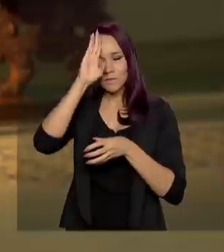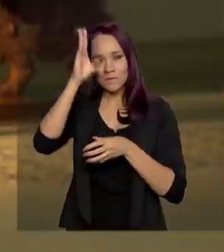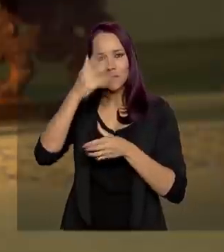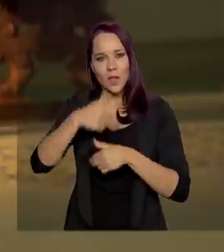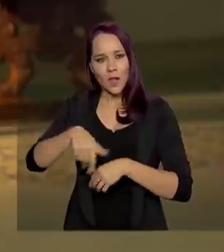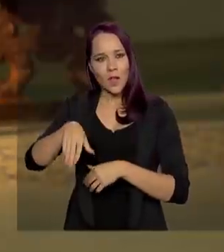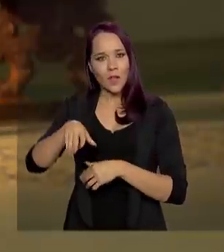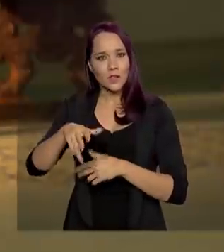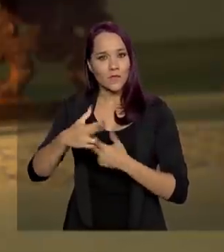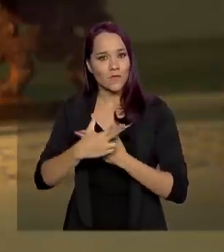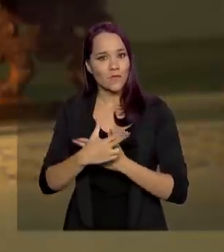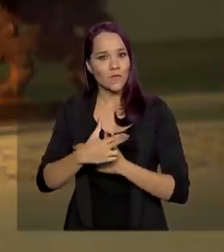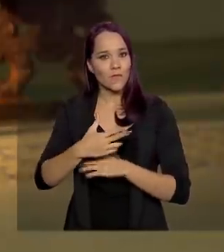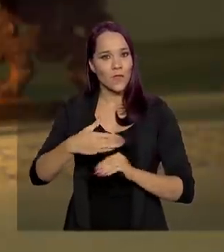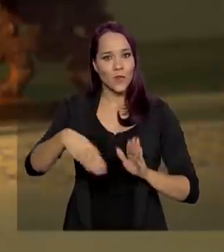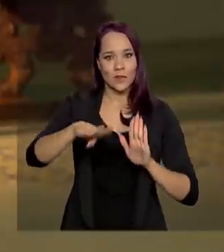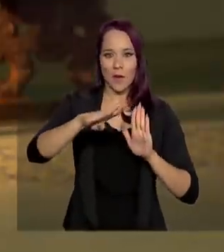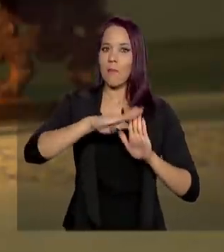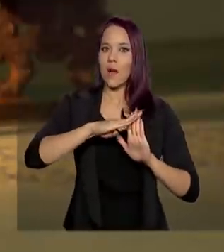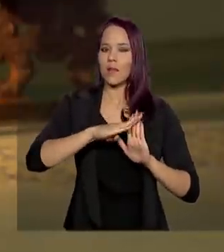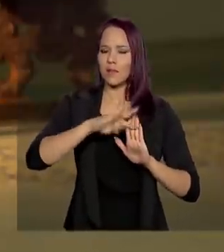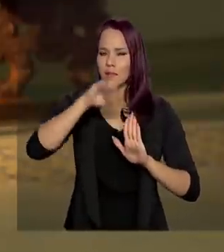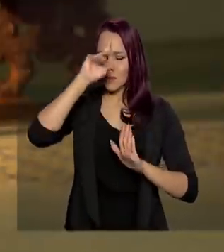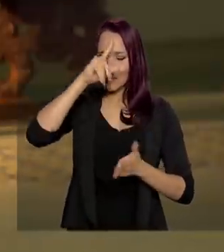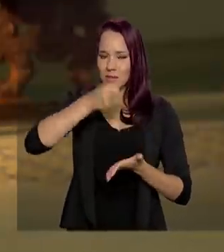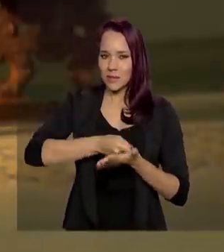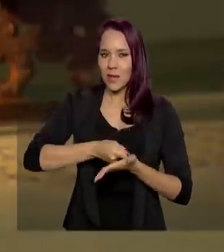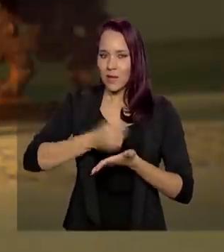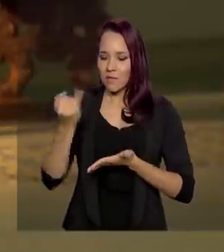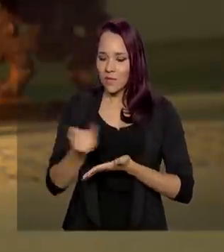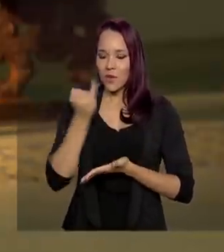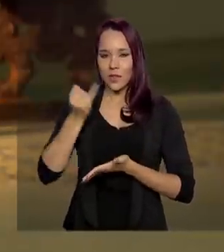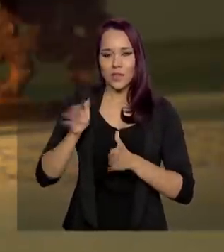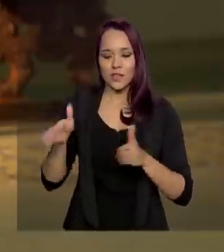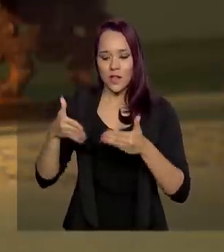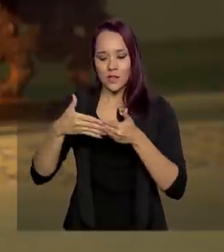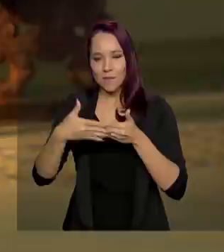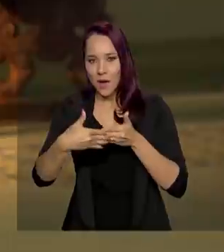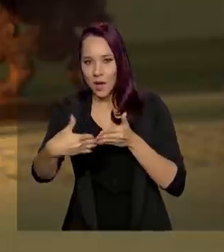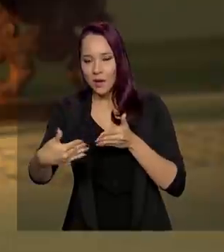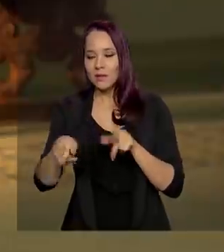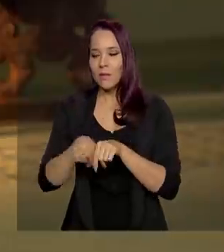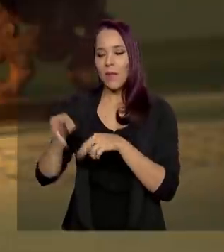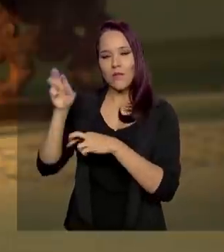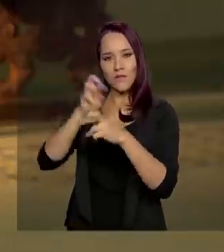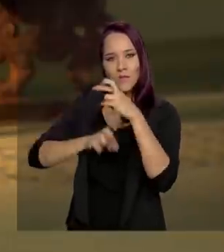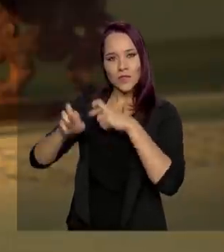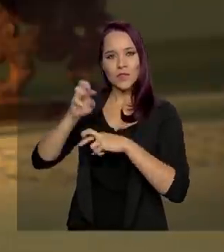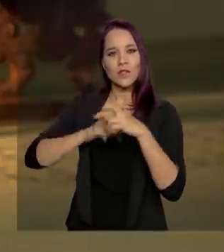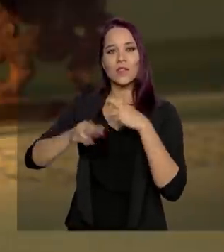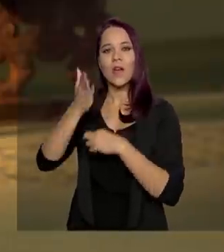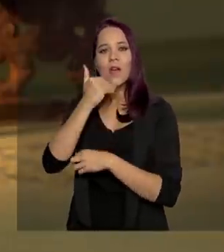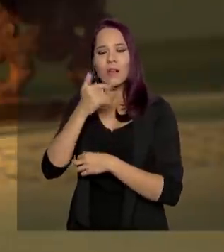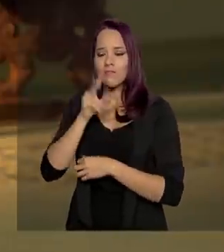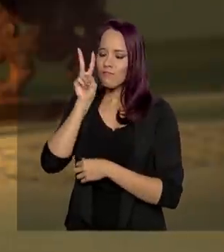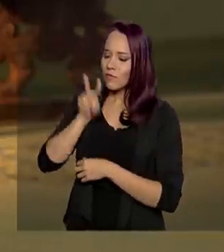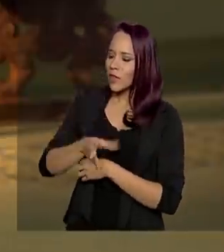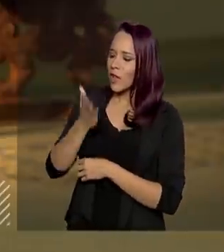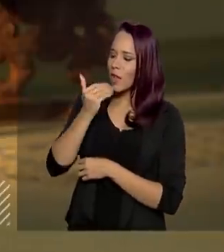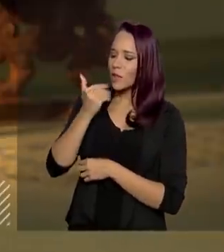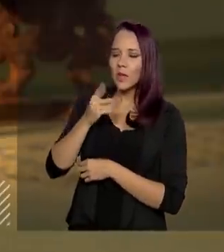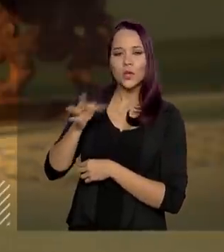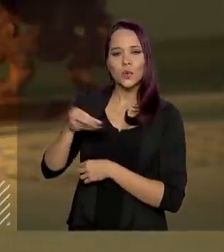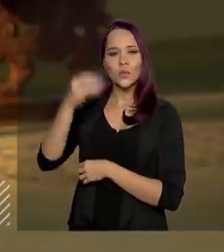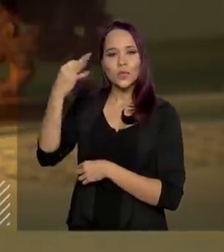Armadas, que têm sido decisivas nesse aspecto, não só nas barreiras, mas também na vigilância alimentar, fazendo a conferência dos alimentos,